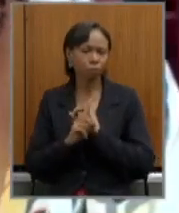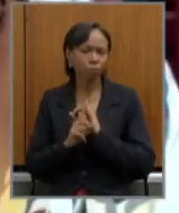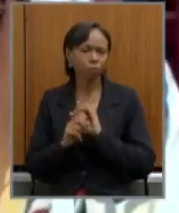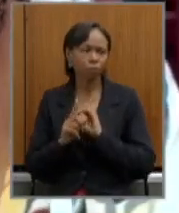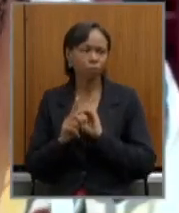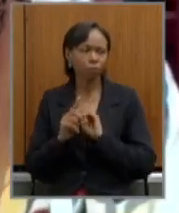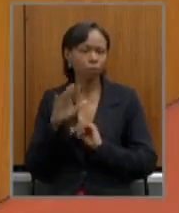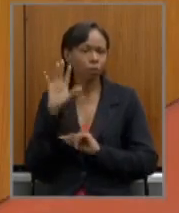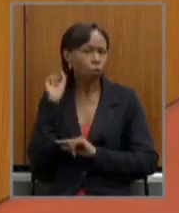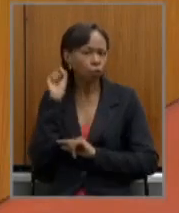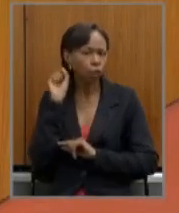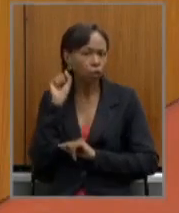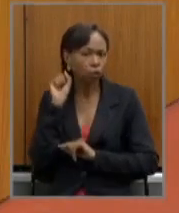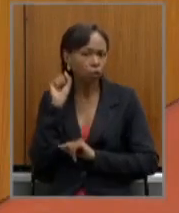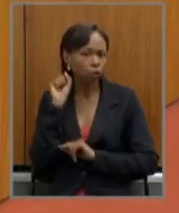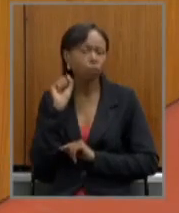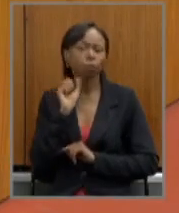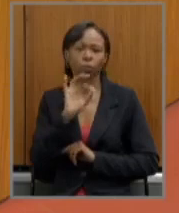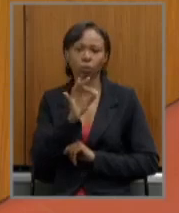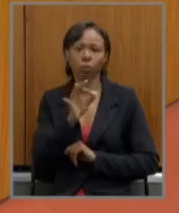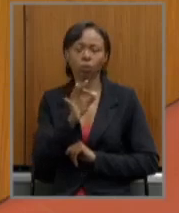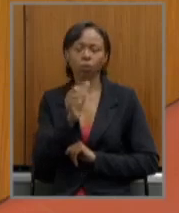ouvindo estamos ouvindo Marília